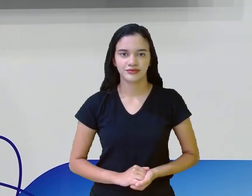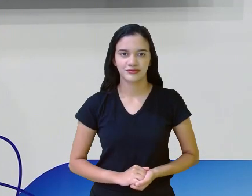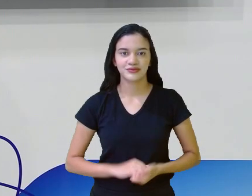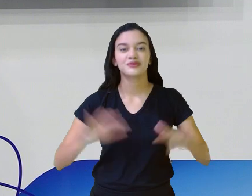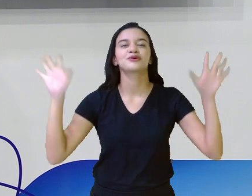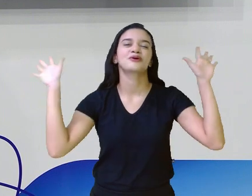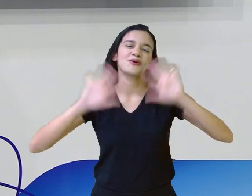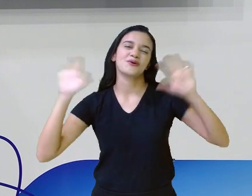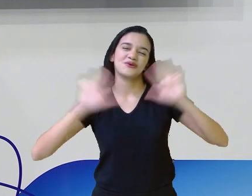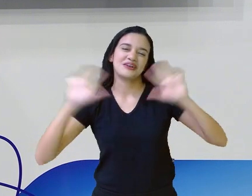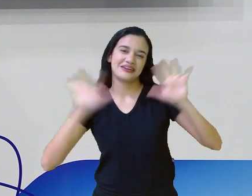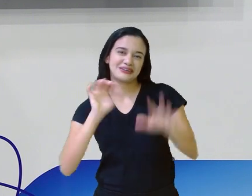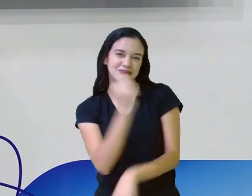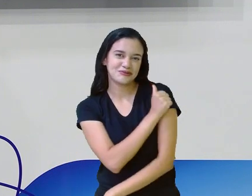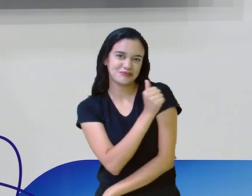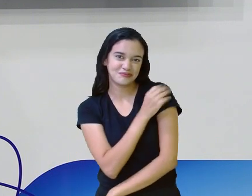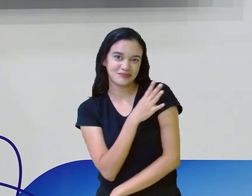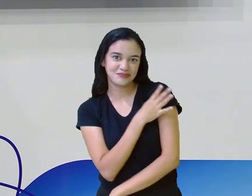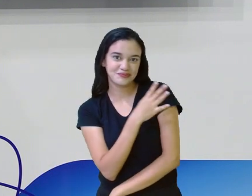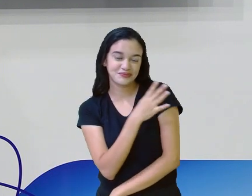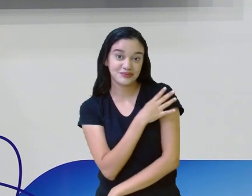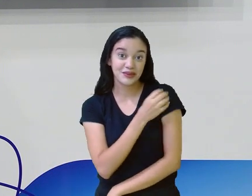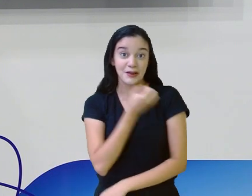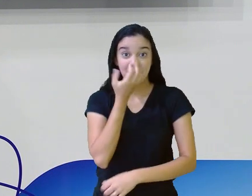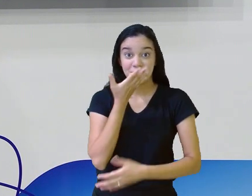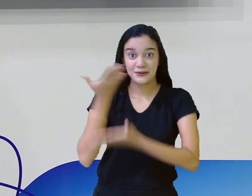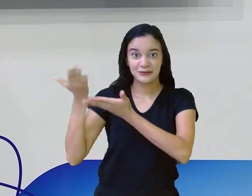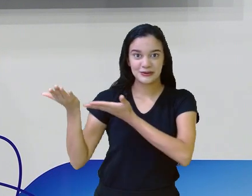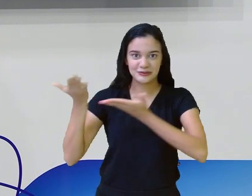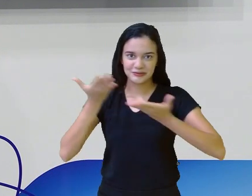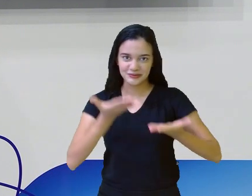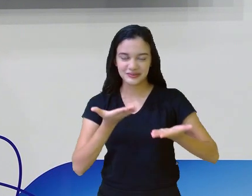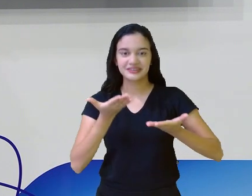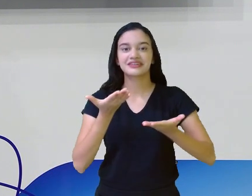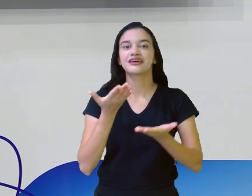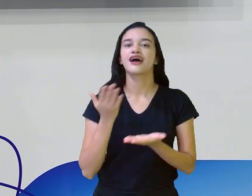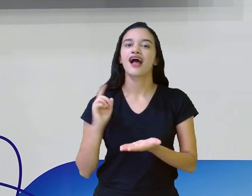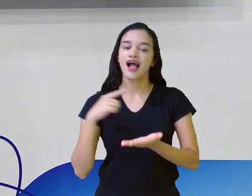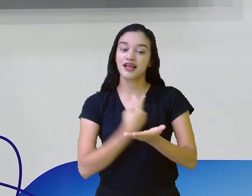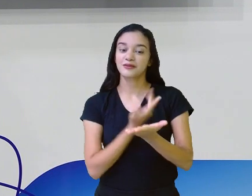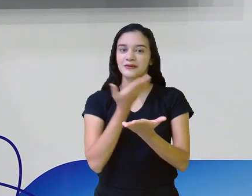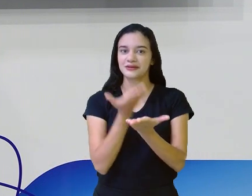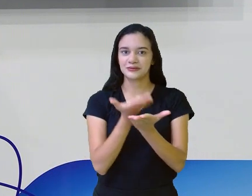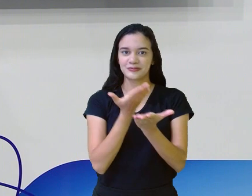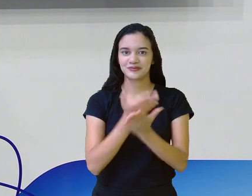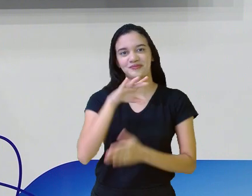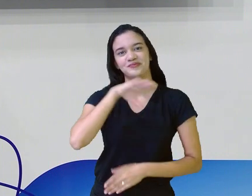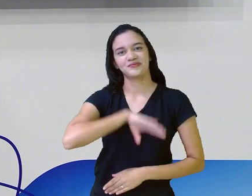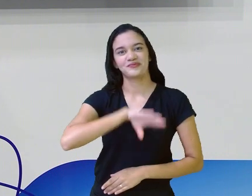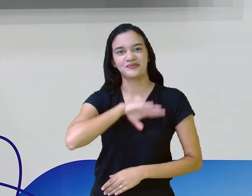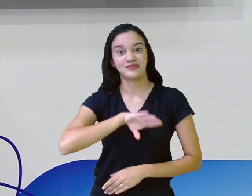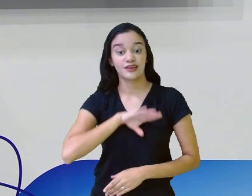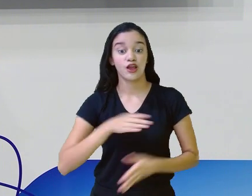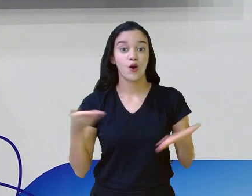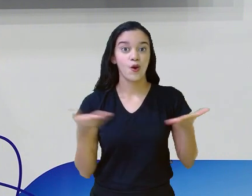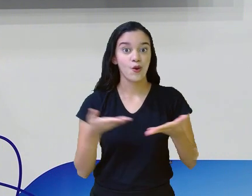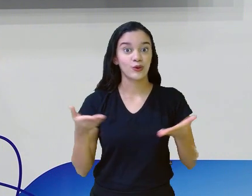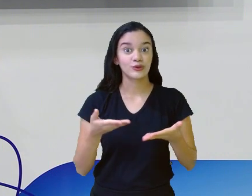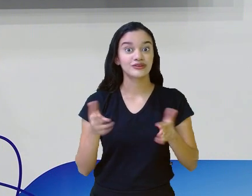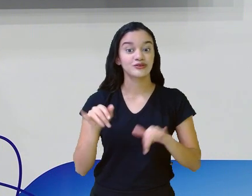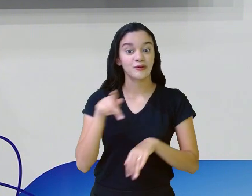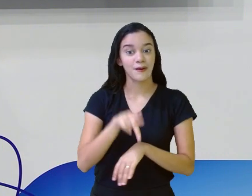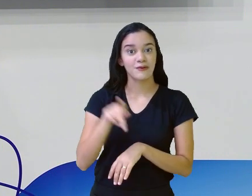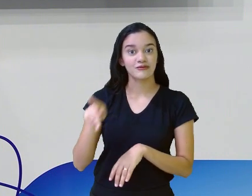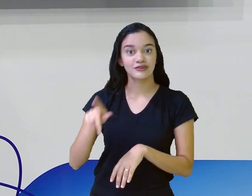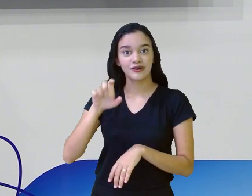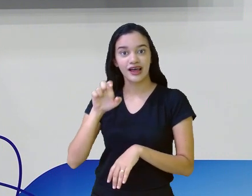Olá, estudantes do quarto ano, bem-vindos para a nossa aula de língua portuguesa de hoje. sou a professora